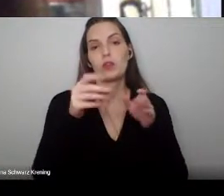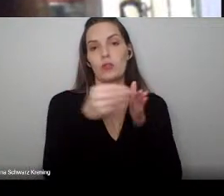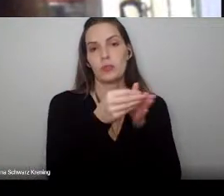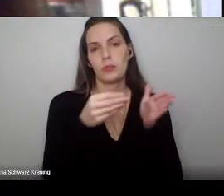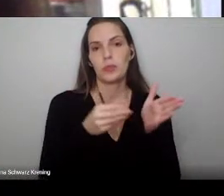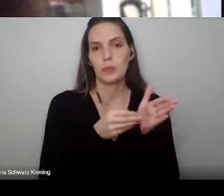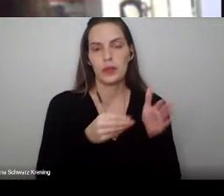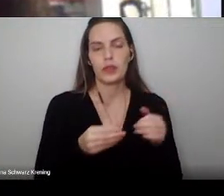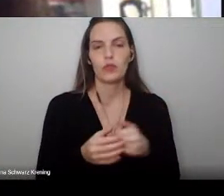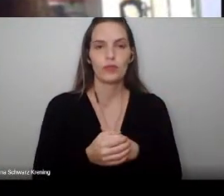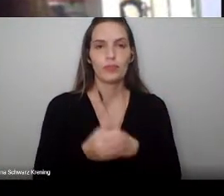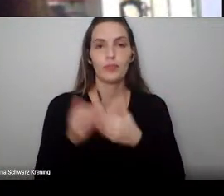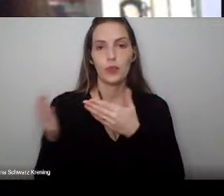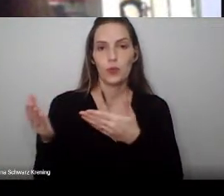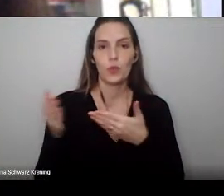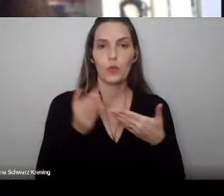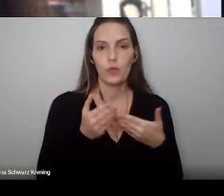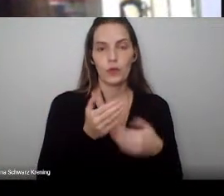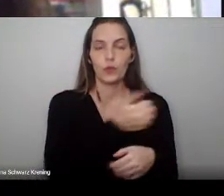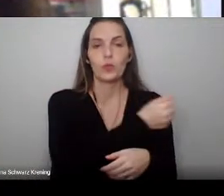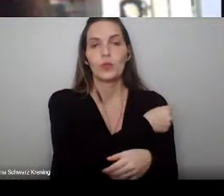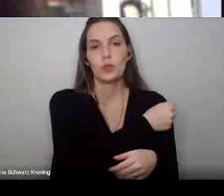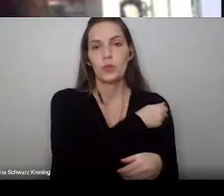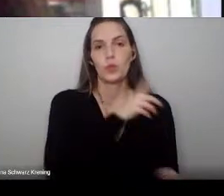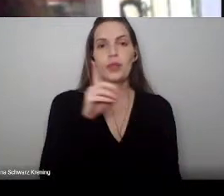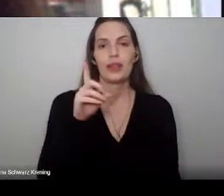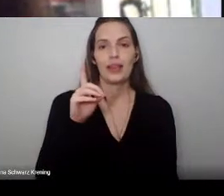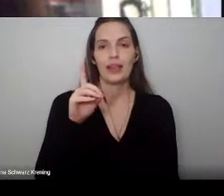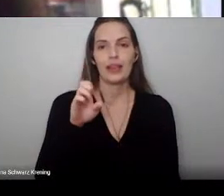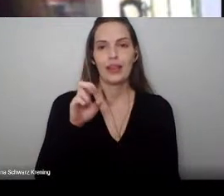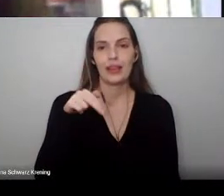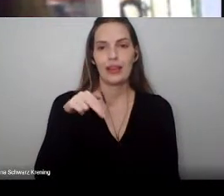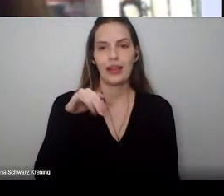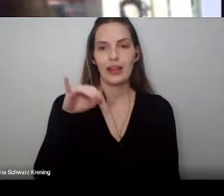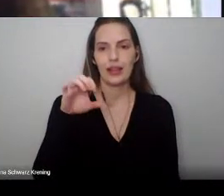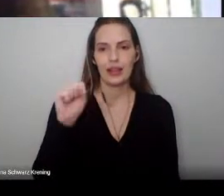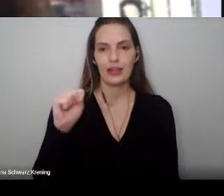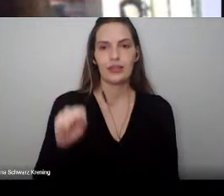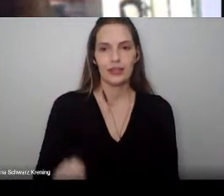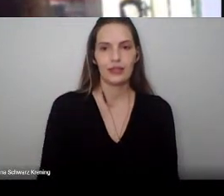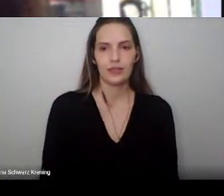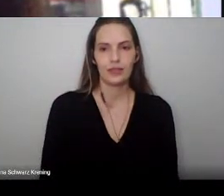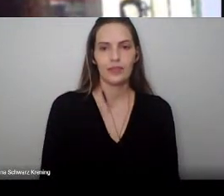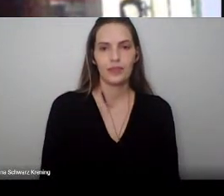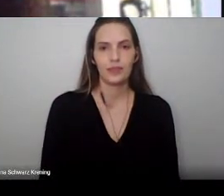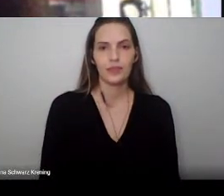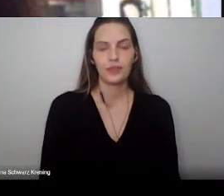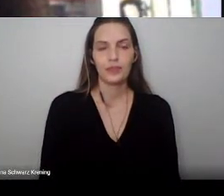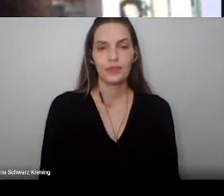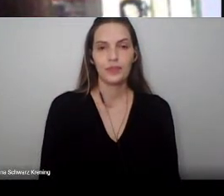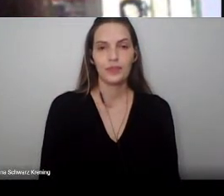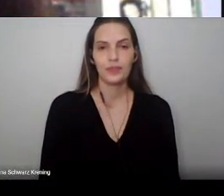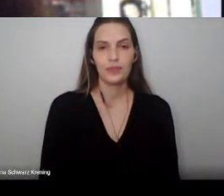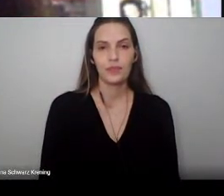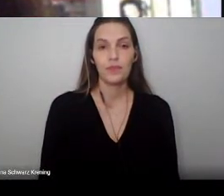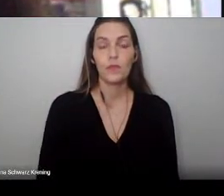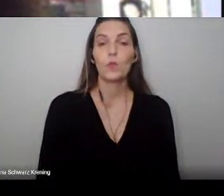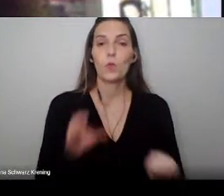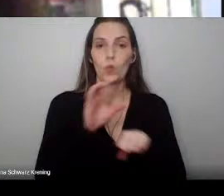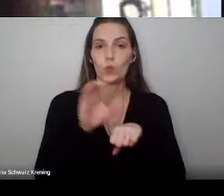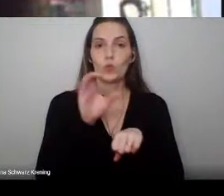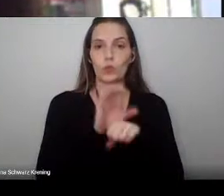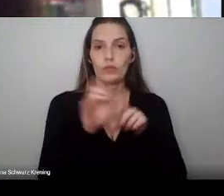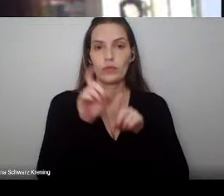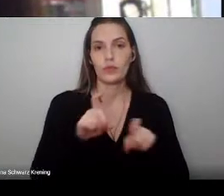Convido o acadêmico Denis Kevin Frazão, da Costa, do curso de informática biomédica, para prestar o juramento.